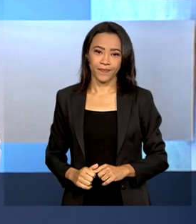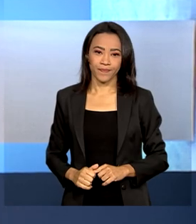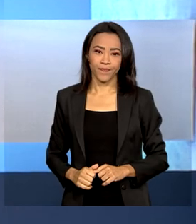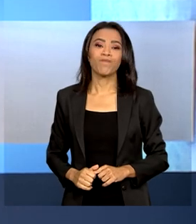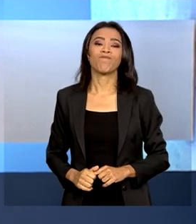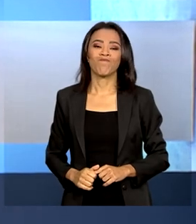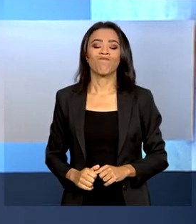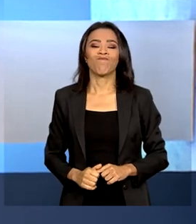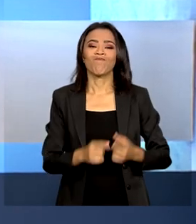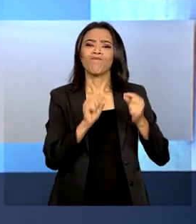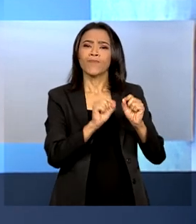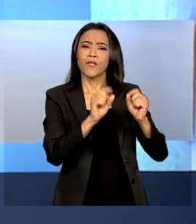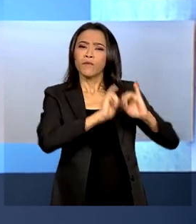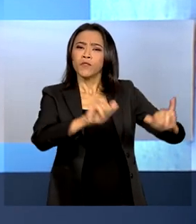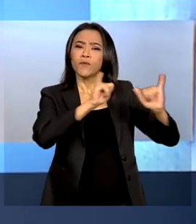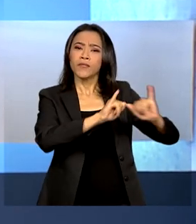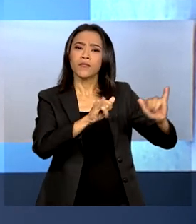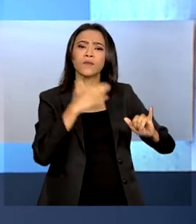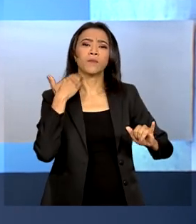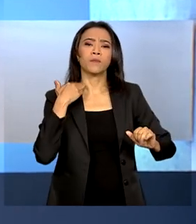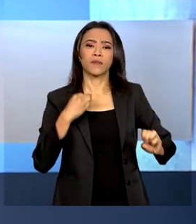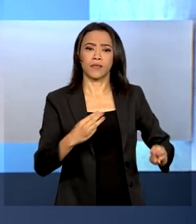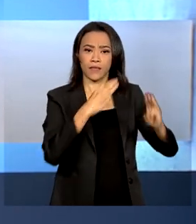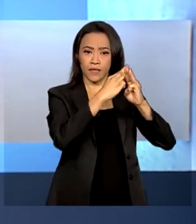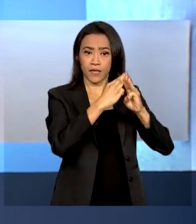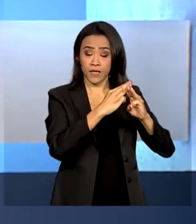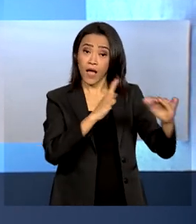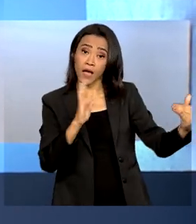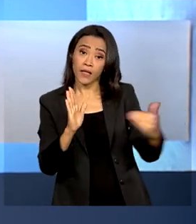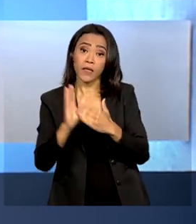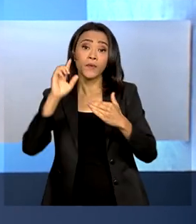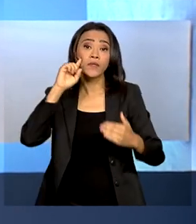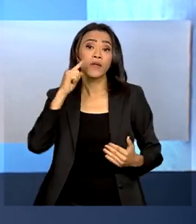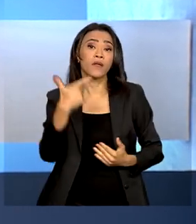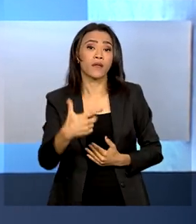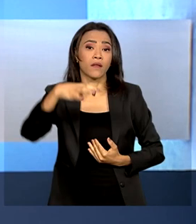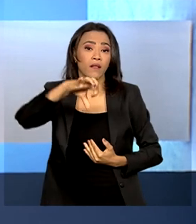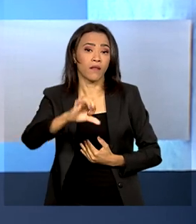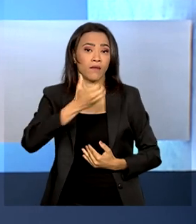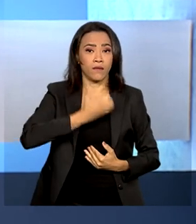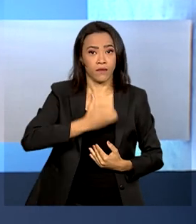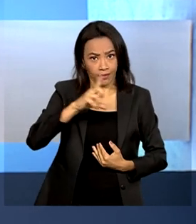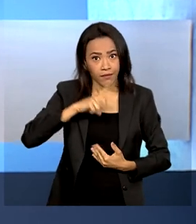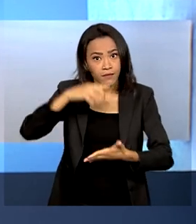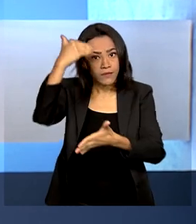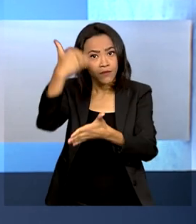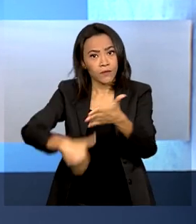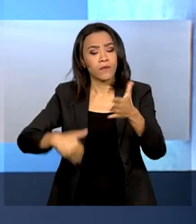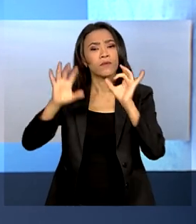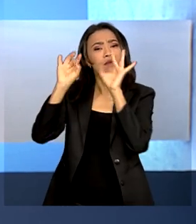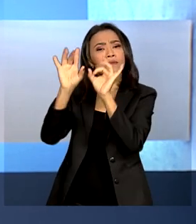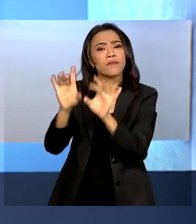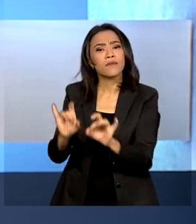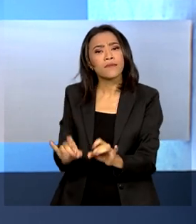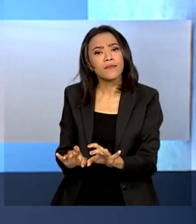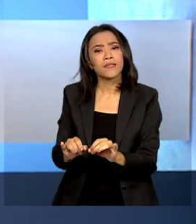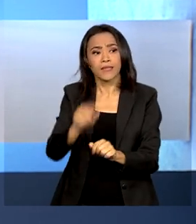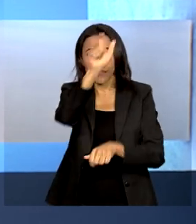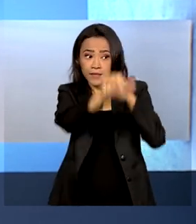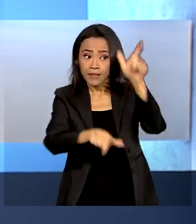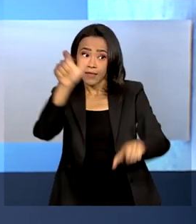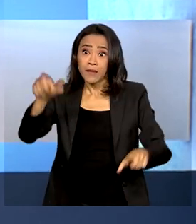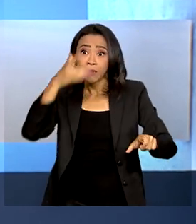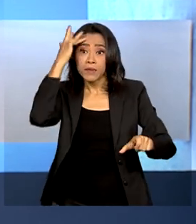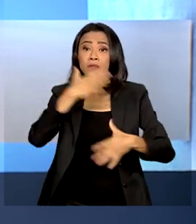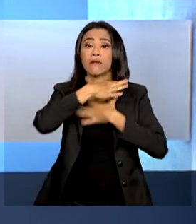Uma campanha da Caixa, que vai até o dia 29 de dezembro, oferece descontos especiais a clientes que querem